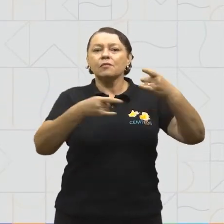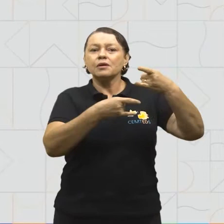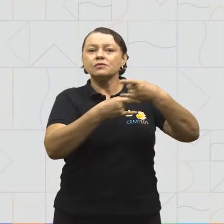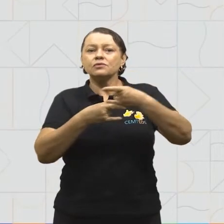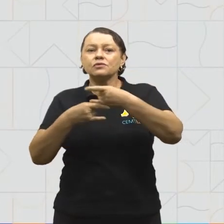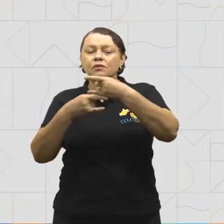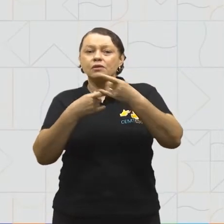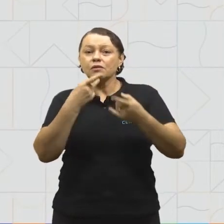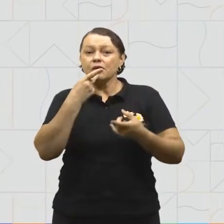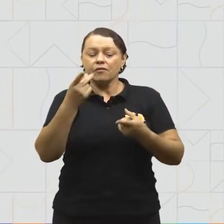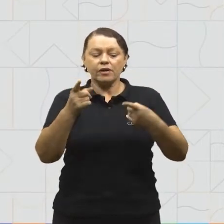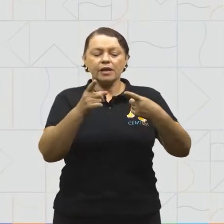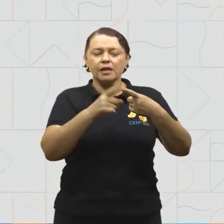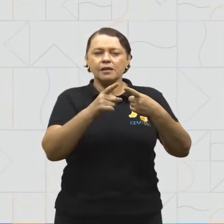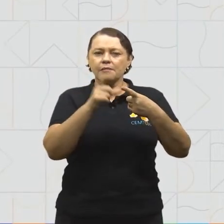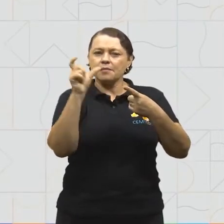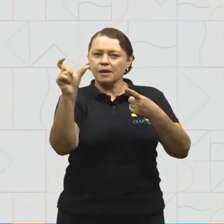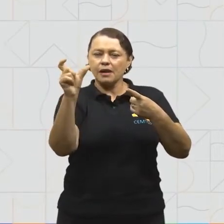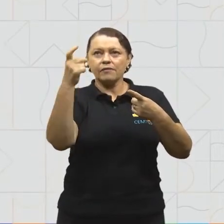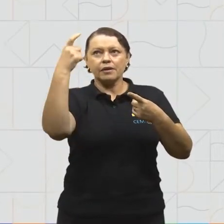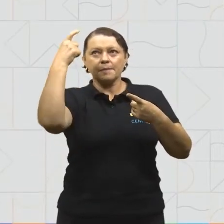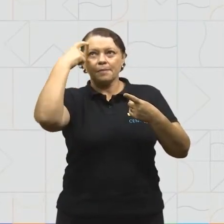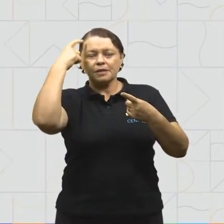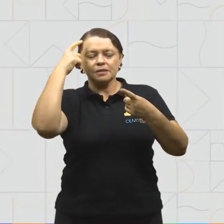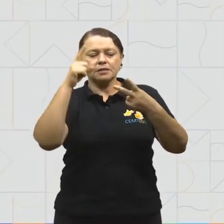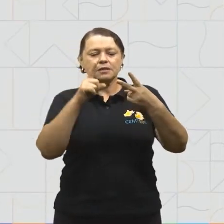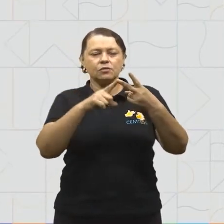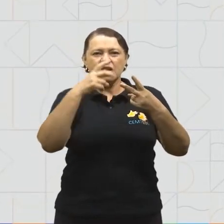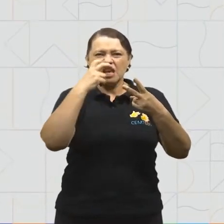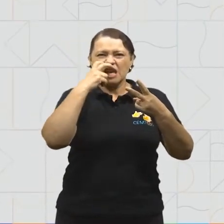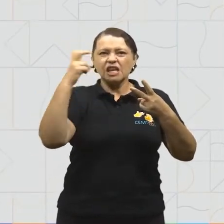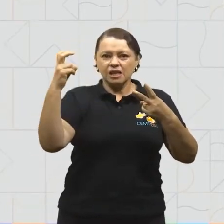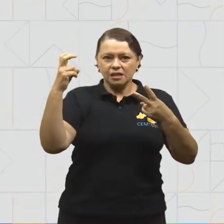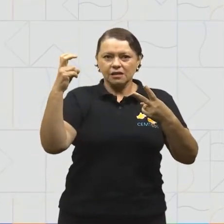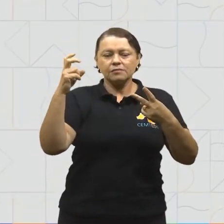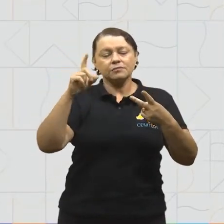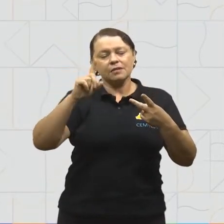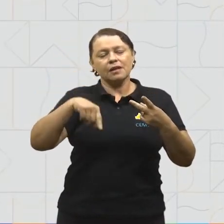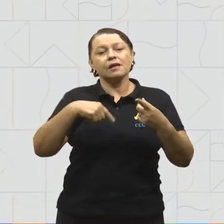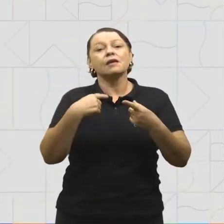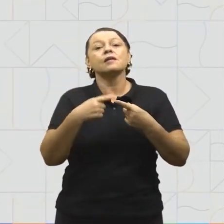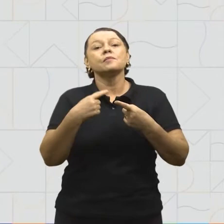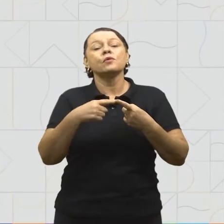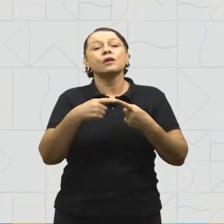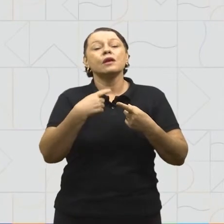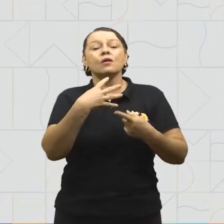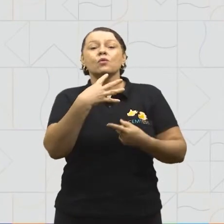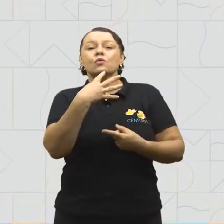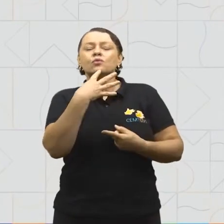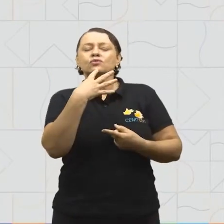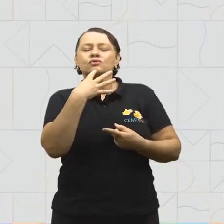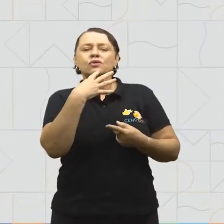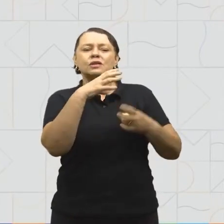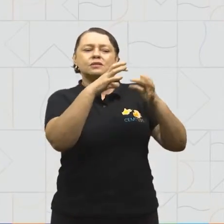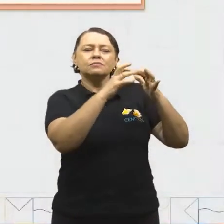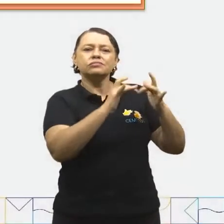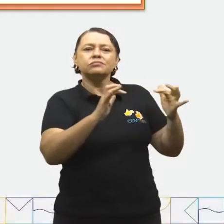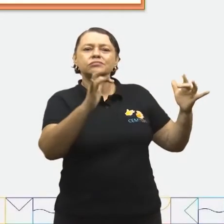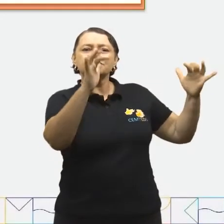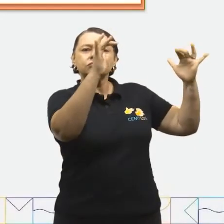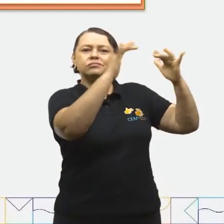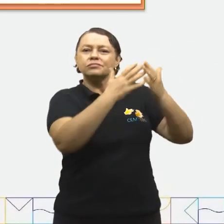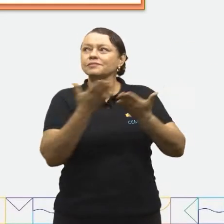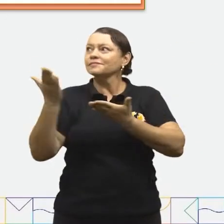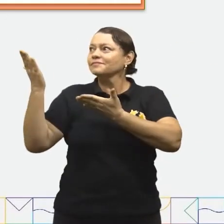eu disse as palavras pensando e gritando? Pois é, eu sei disso por causa dos conhecidos balões dos quadrinhos.